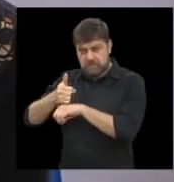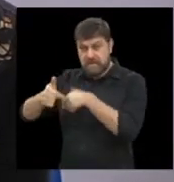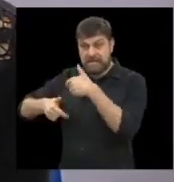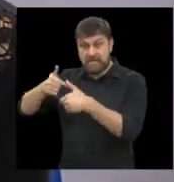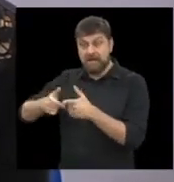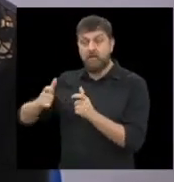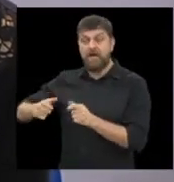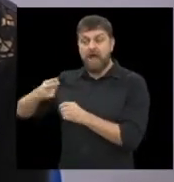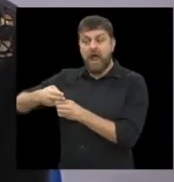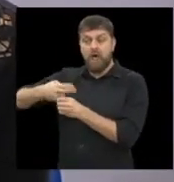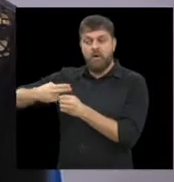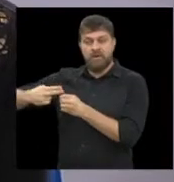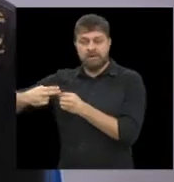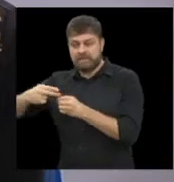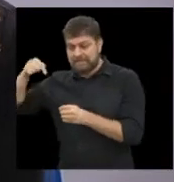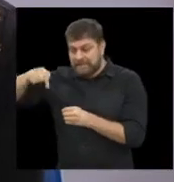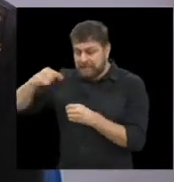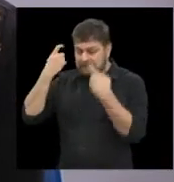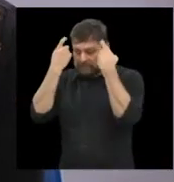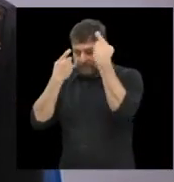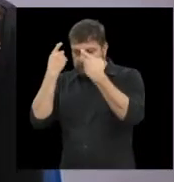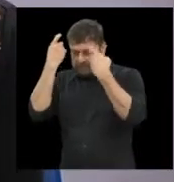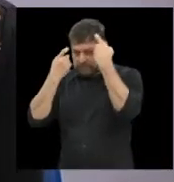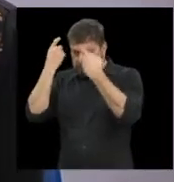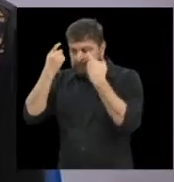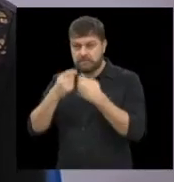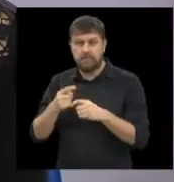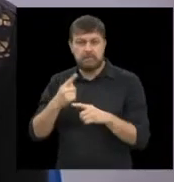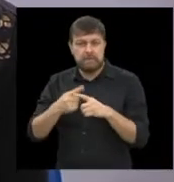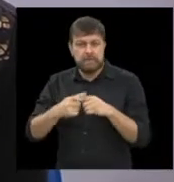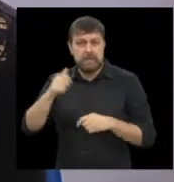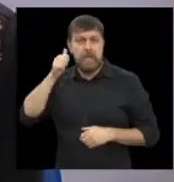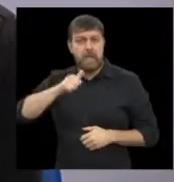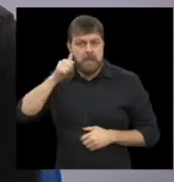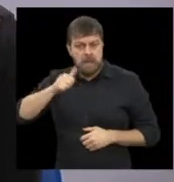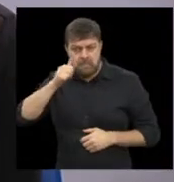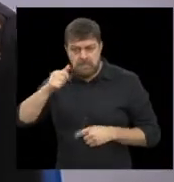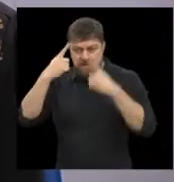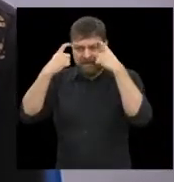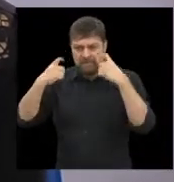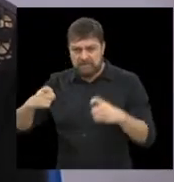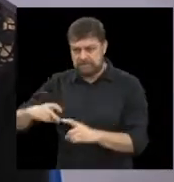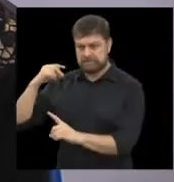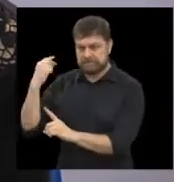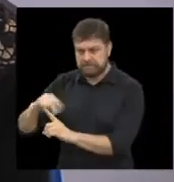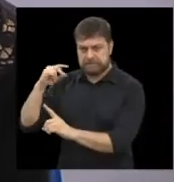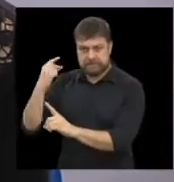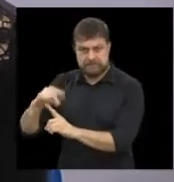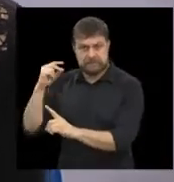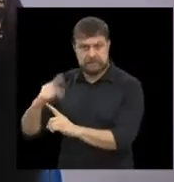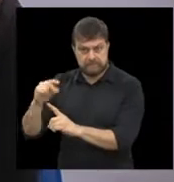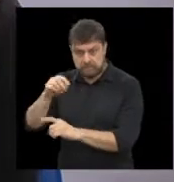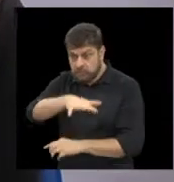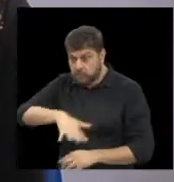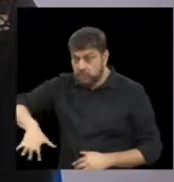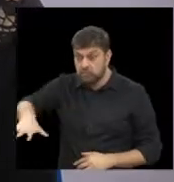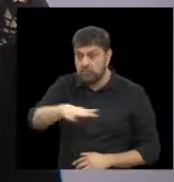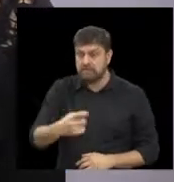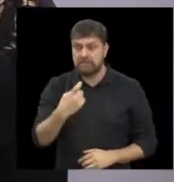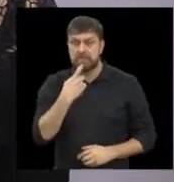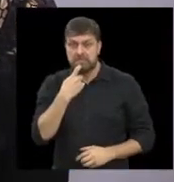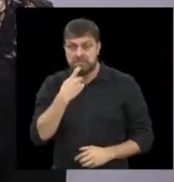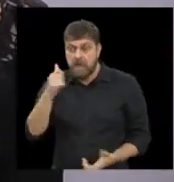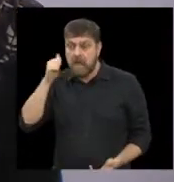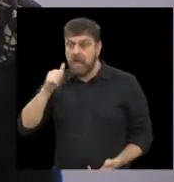da Unicamp preocupados naquela época com as vítimas de violência doméstica que ocorriam na cidade de Campinas e não